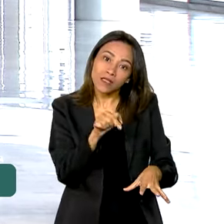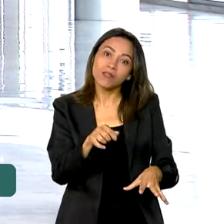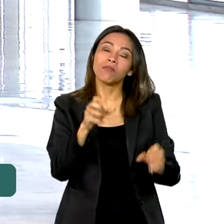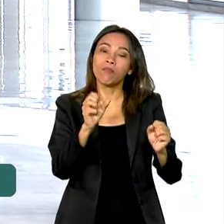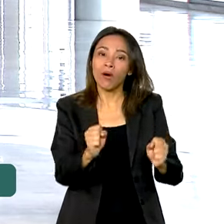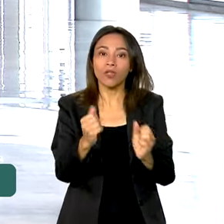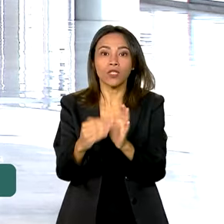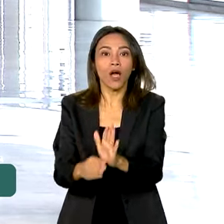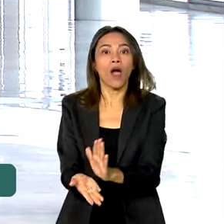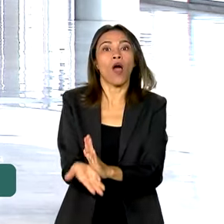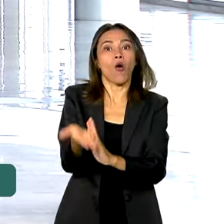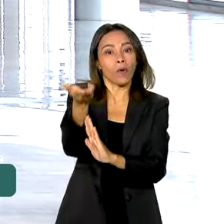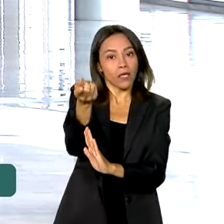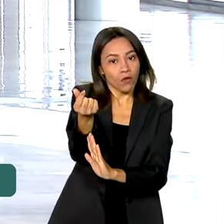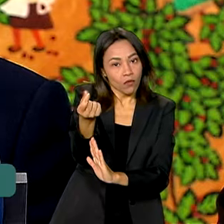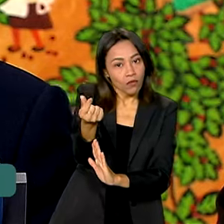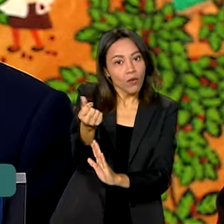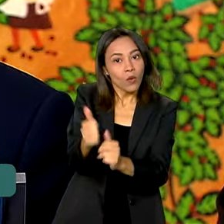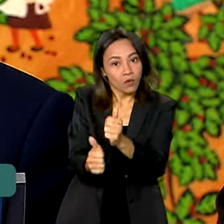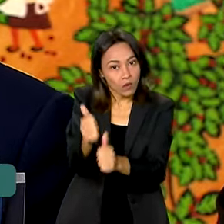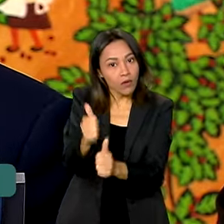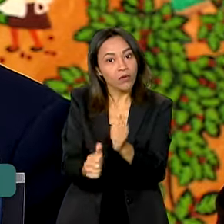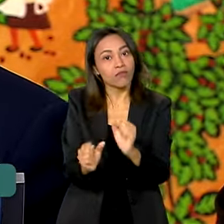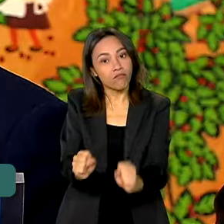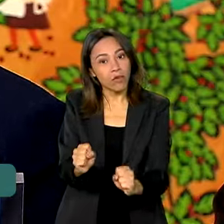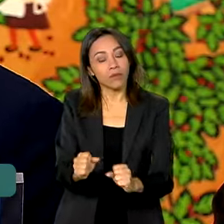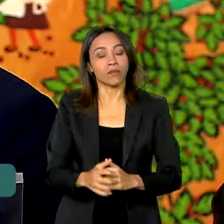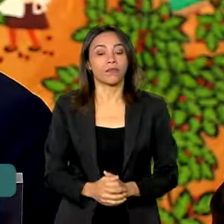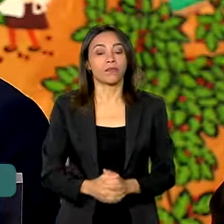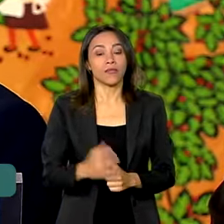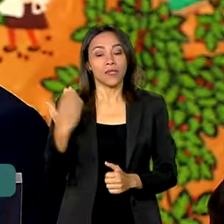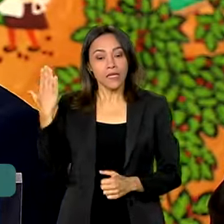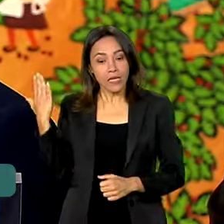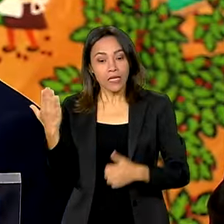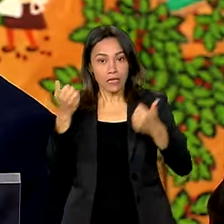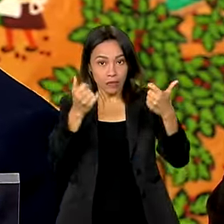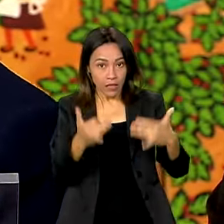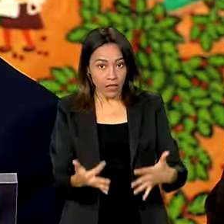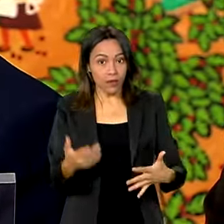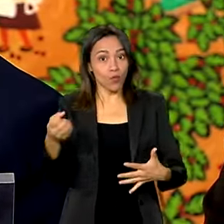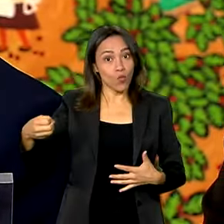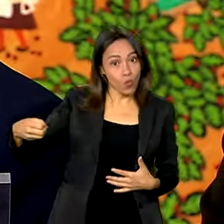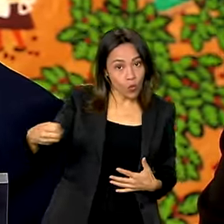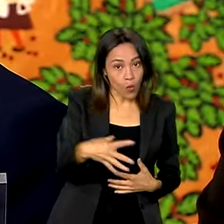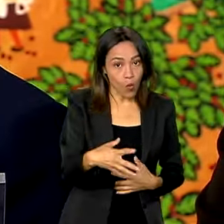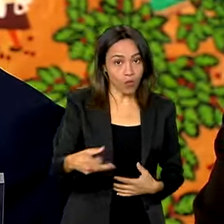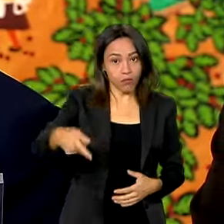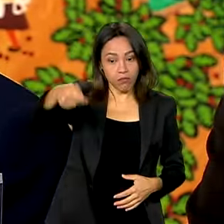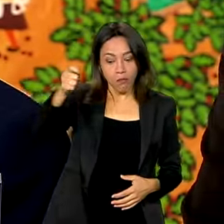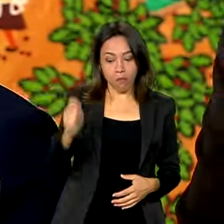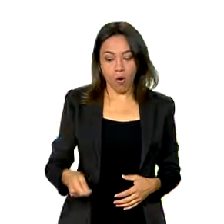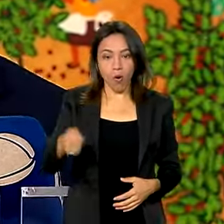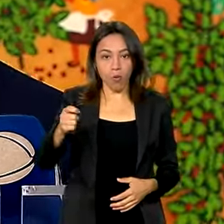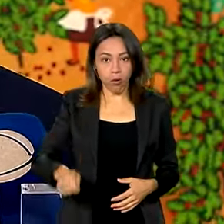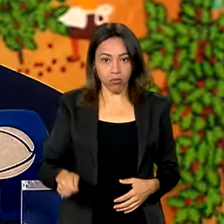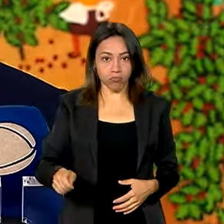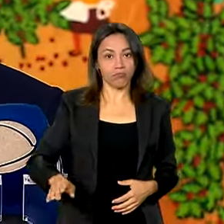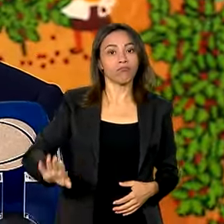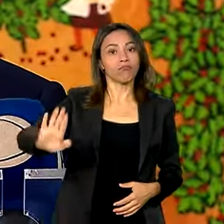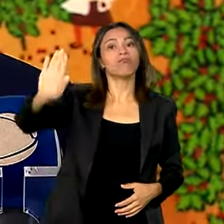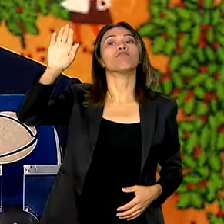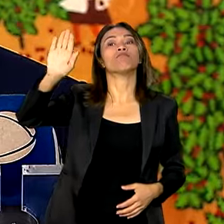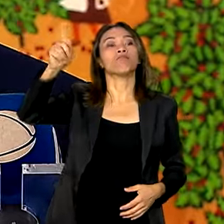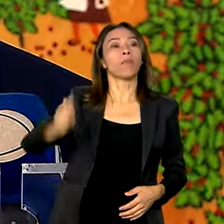os preços ao consumidor. Nós vamos proceder um novo leilão. Não haverá recuo dessa decisão. O presidente